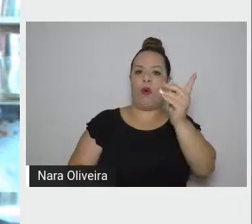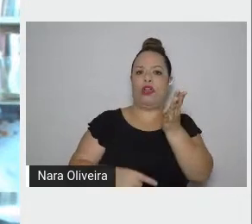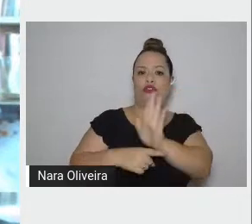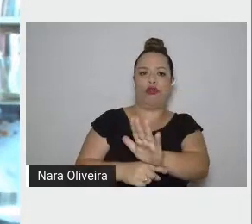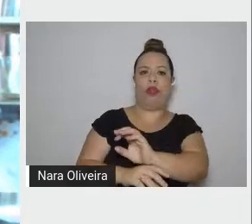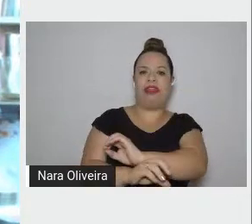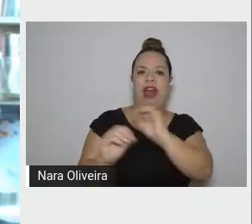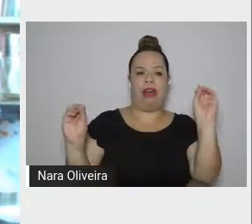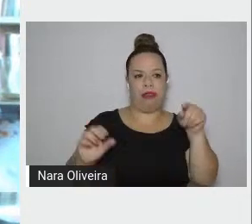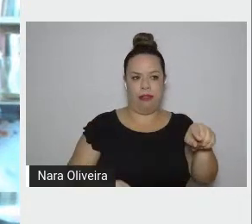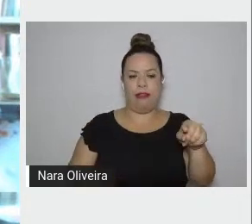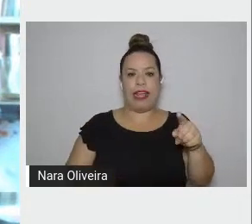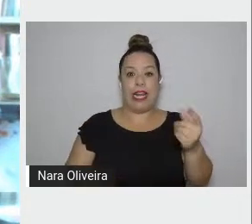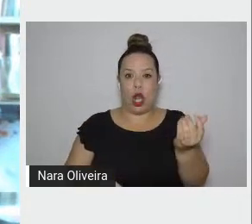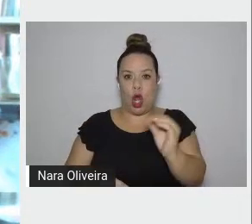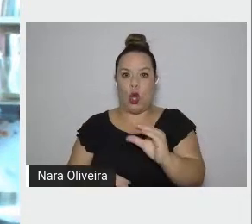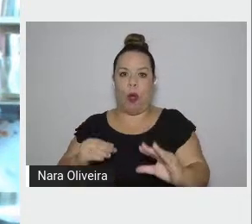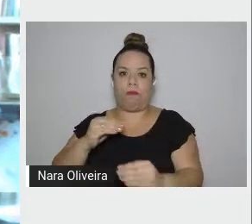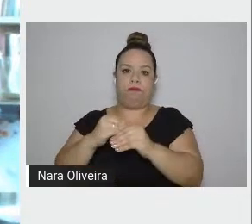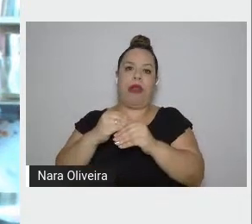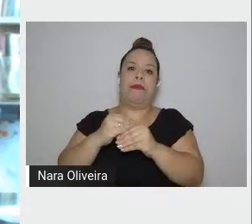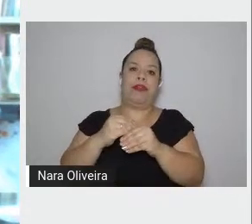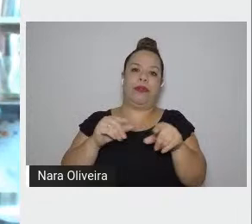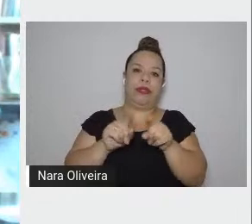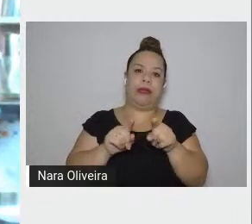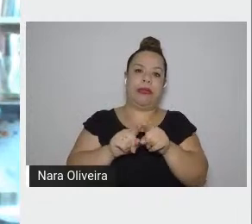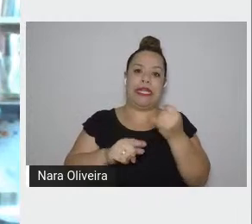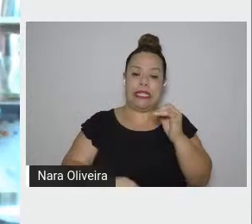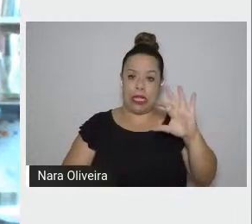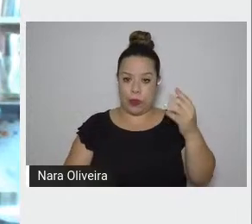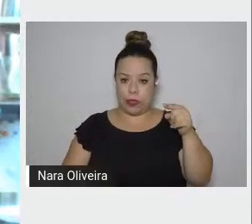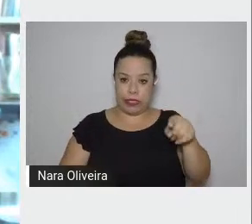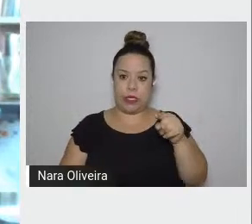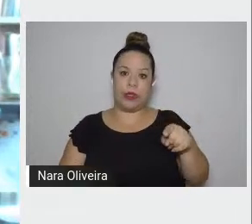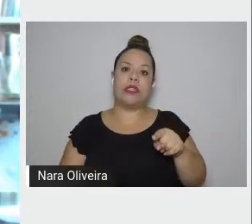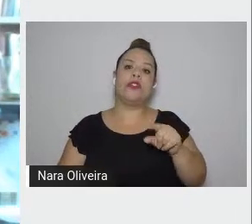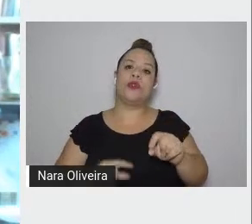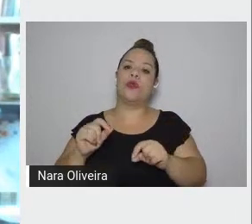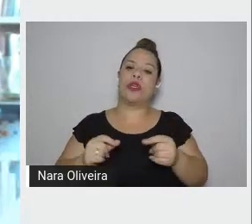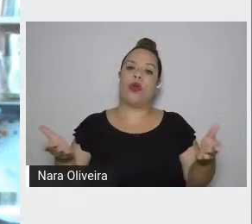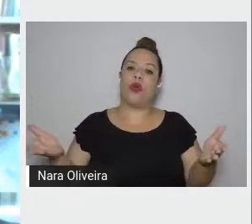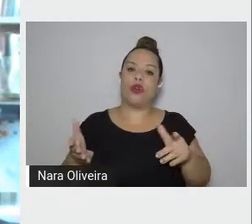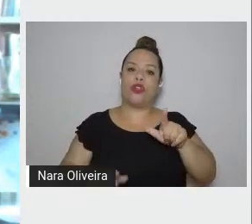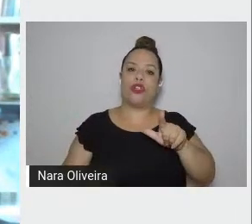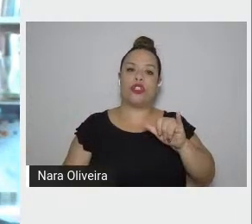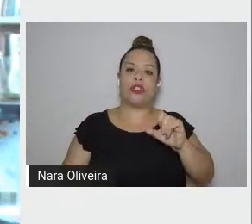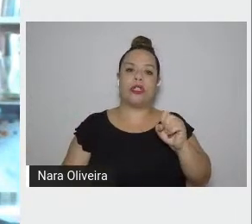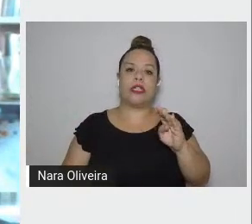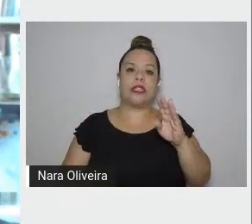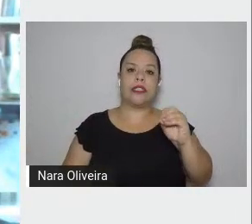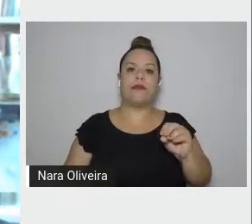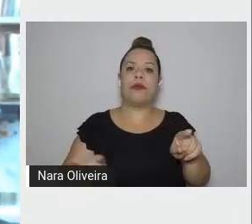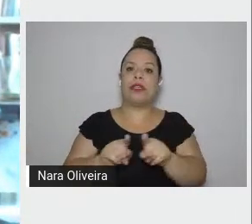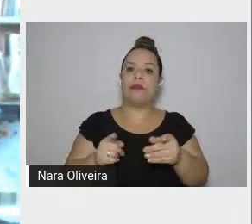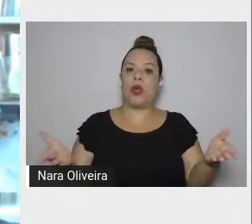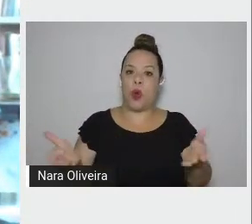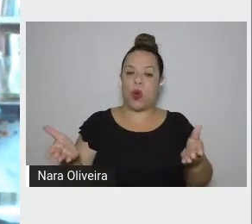Se isso realmente tivesse acontecido, Lisboa ainda seria uma cidade moura,